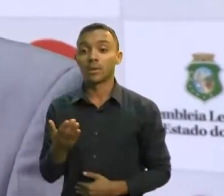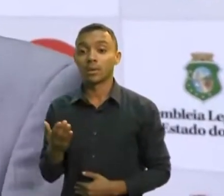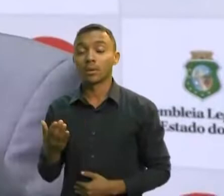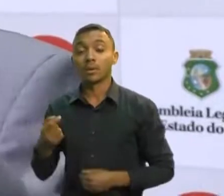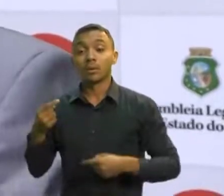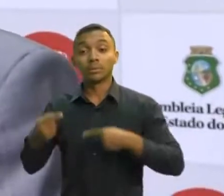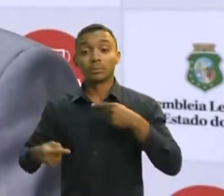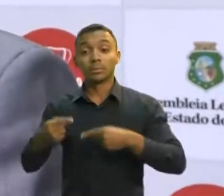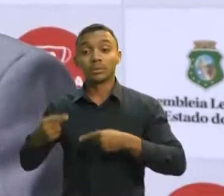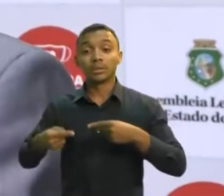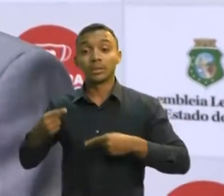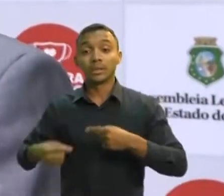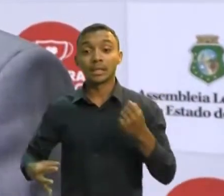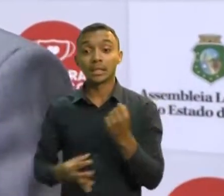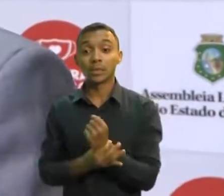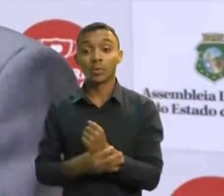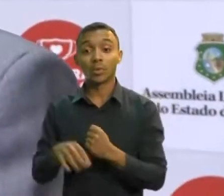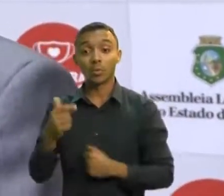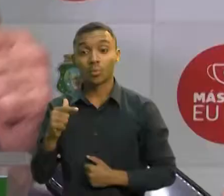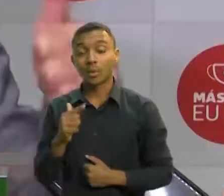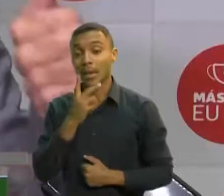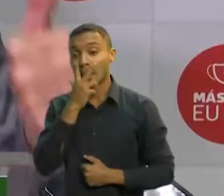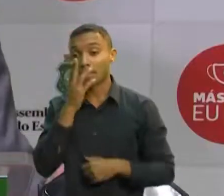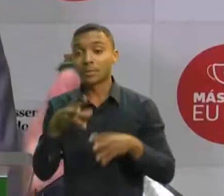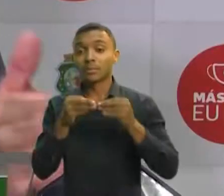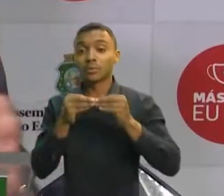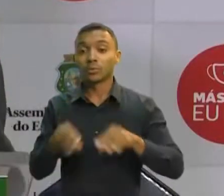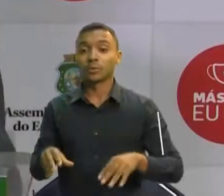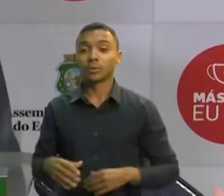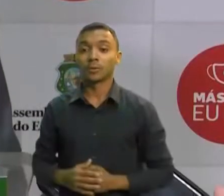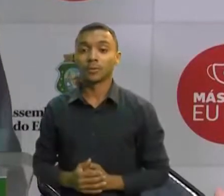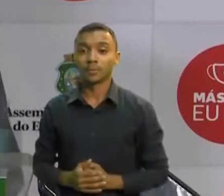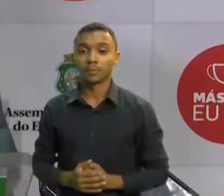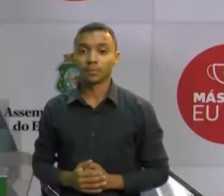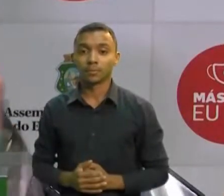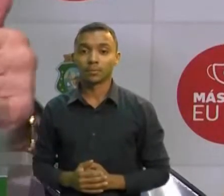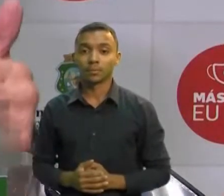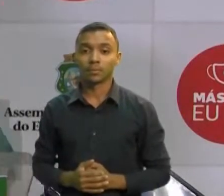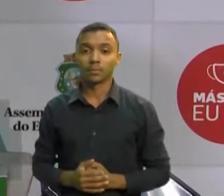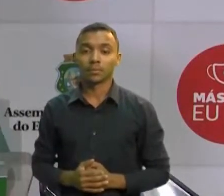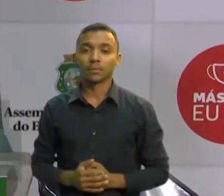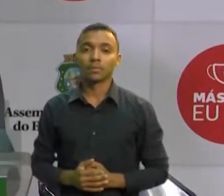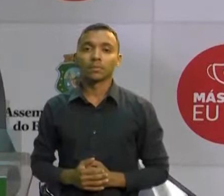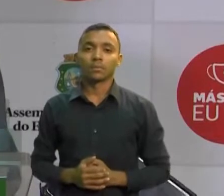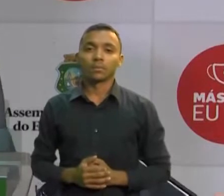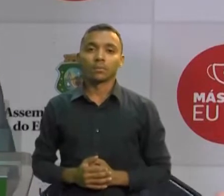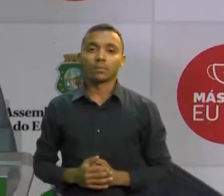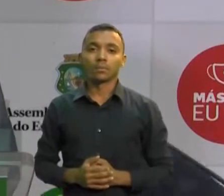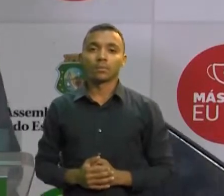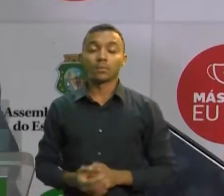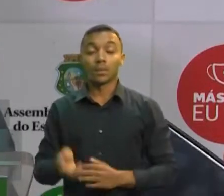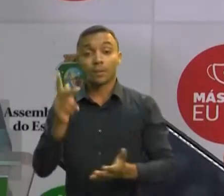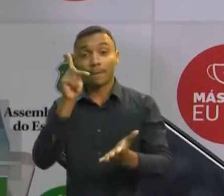prejudica essa retomada econômica. Quem gera riqueza, quem gera emprego e renda é